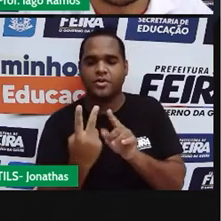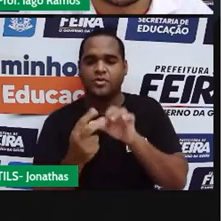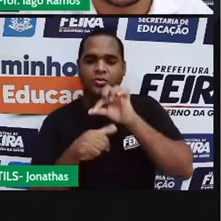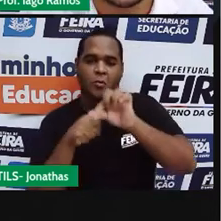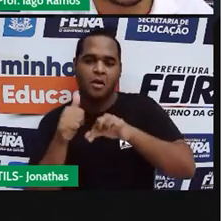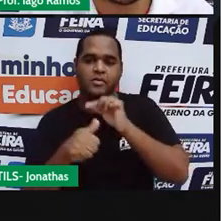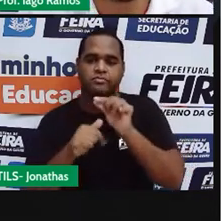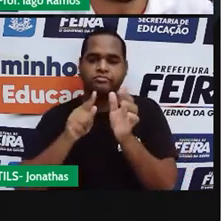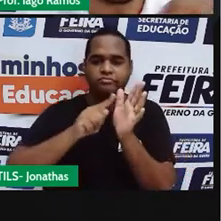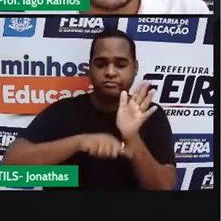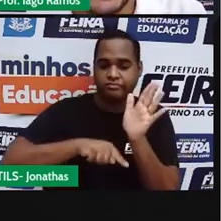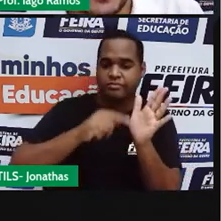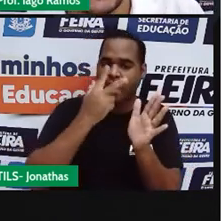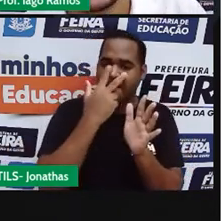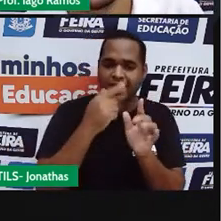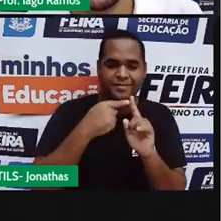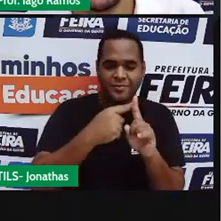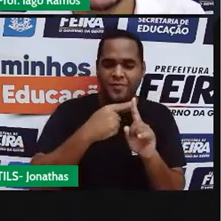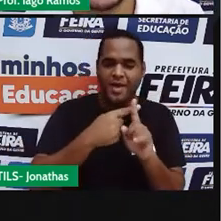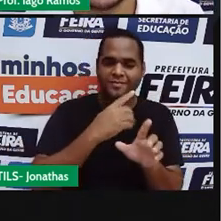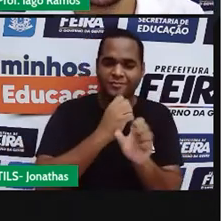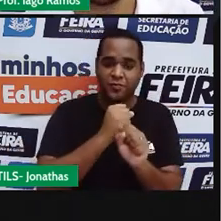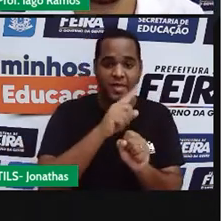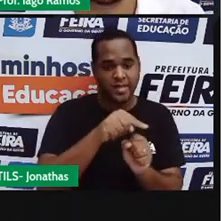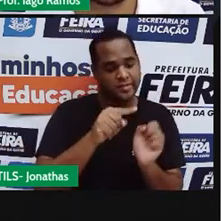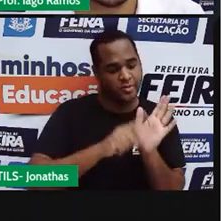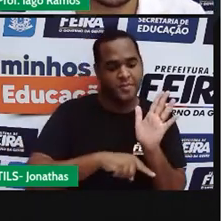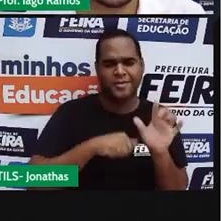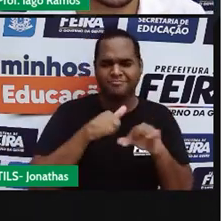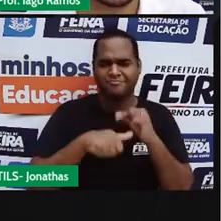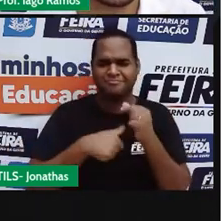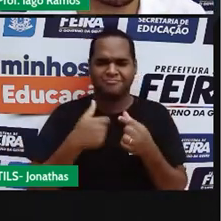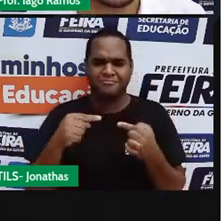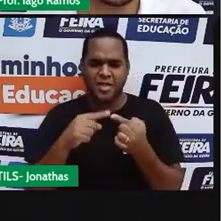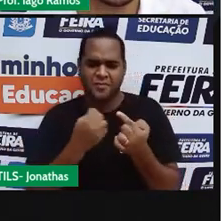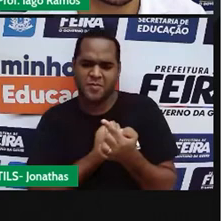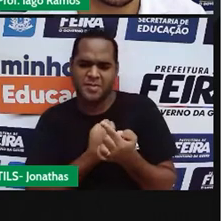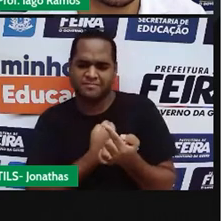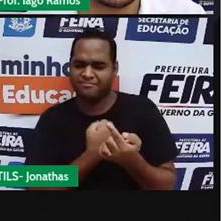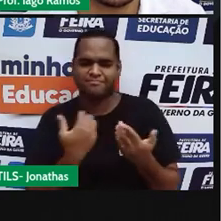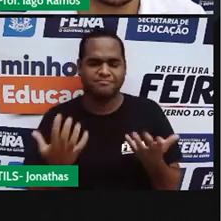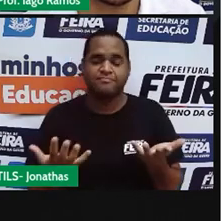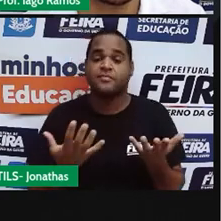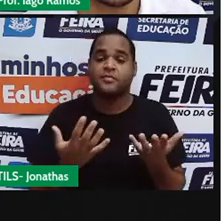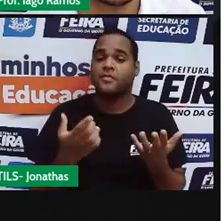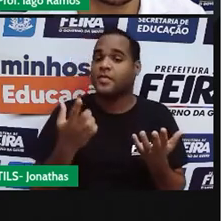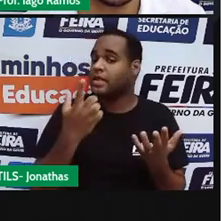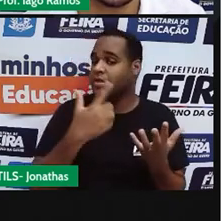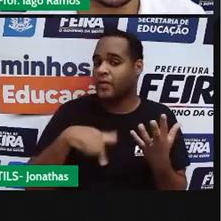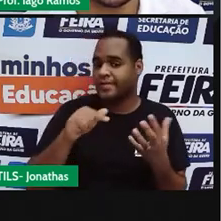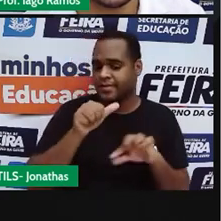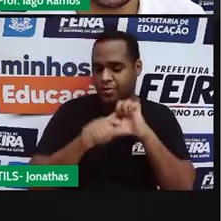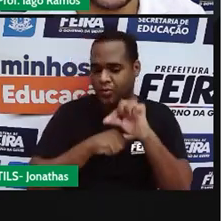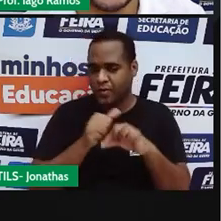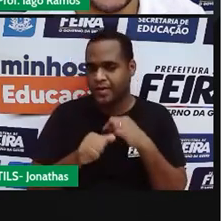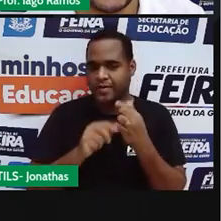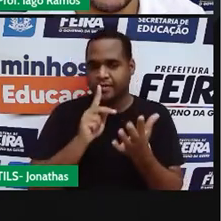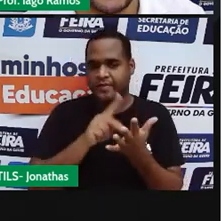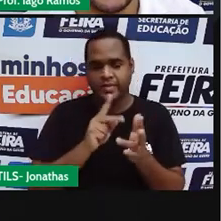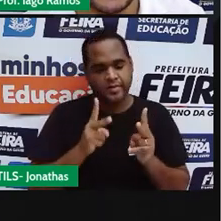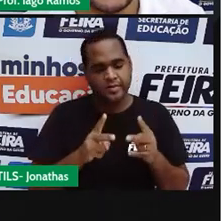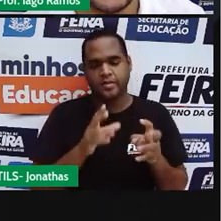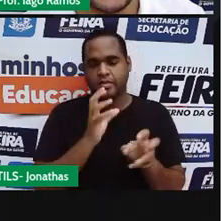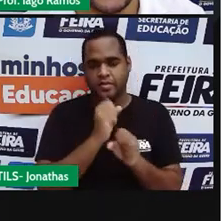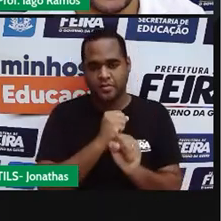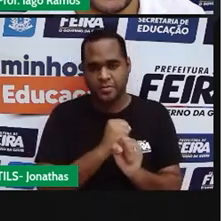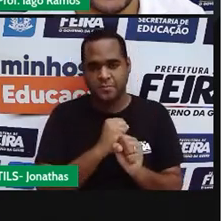Vai acontecer de somar um negativo. Então, você pode transformar isso na seguinte continha.